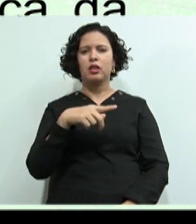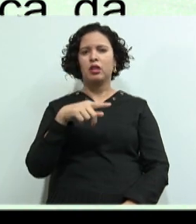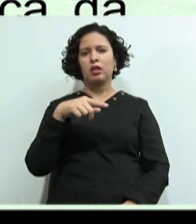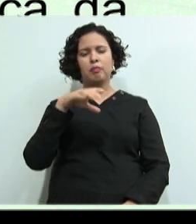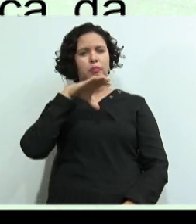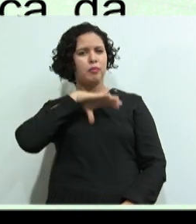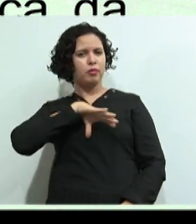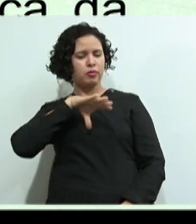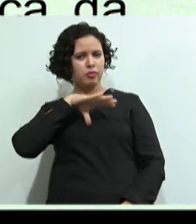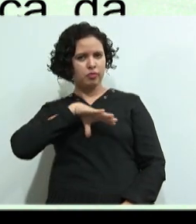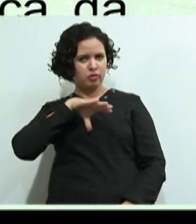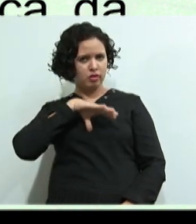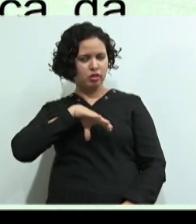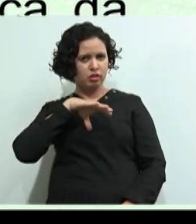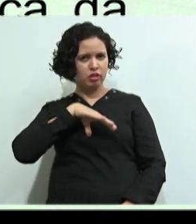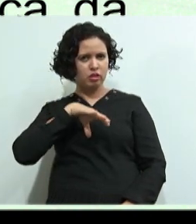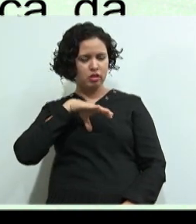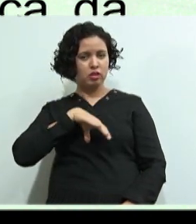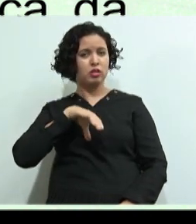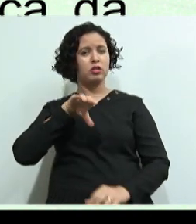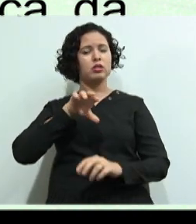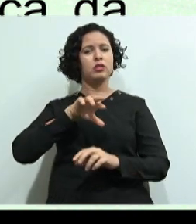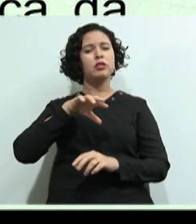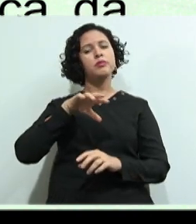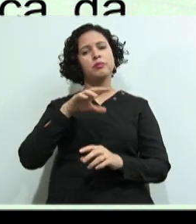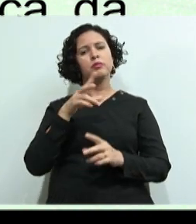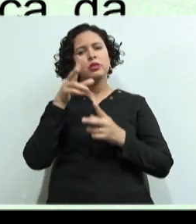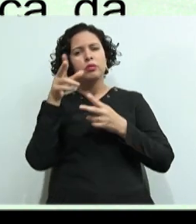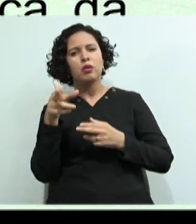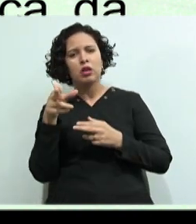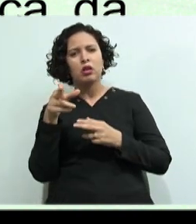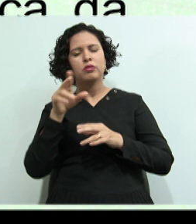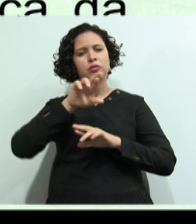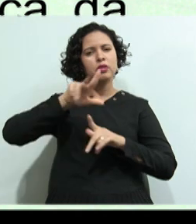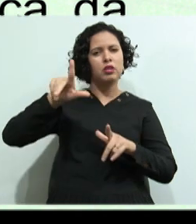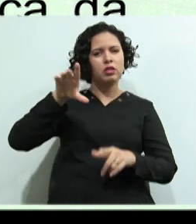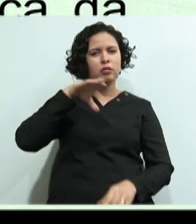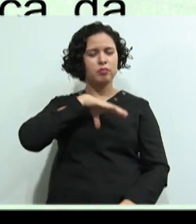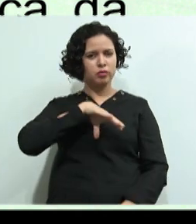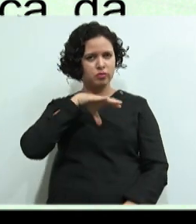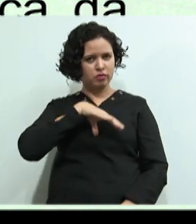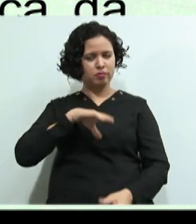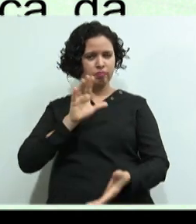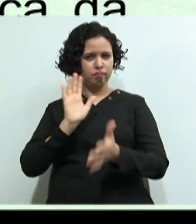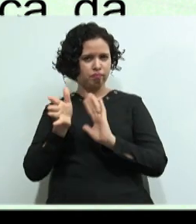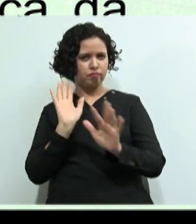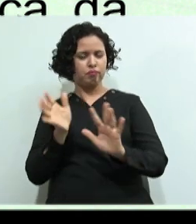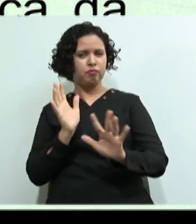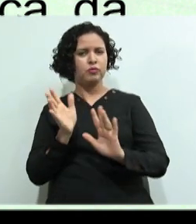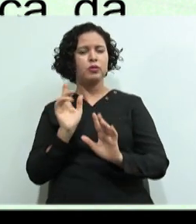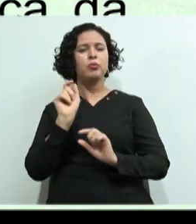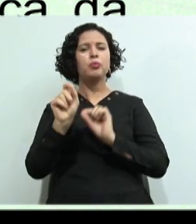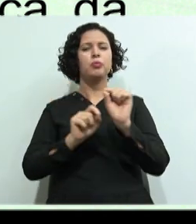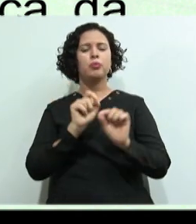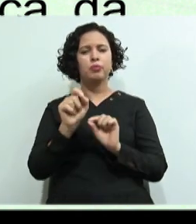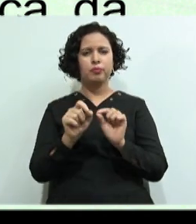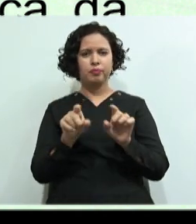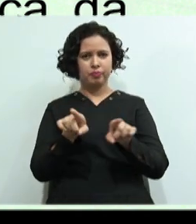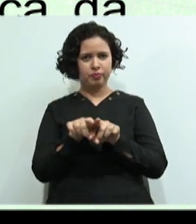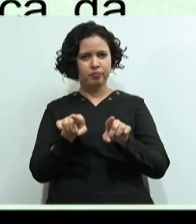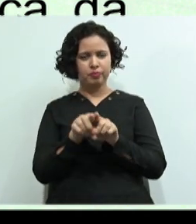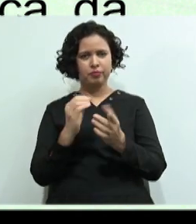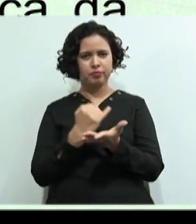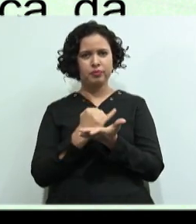Semelhança, na verdade, e diferença, né? Entre a língua brasileira de sinais e o português E nós teremos uma